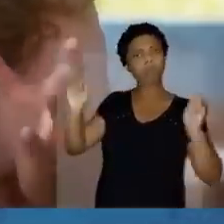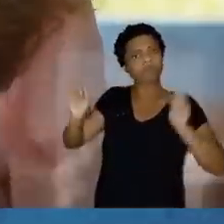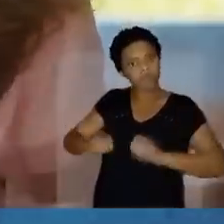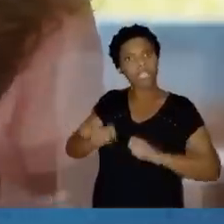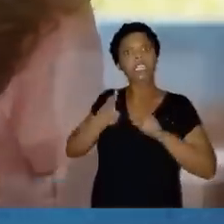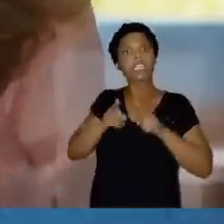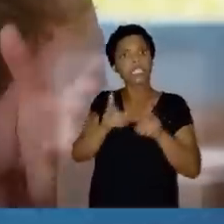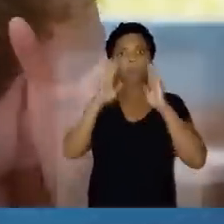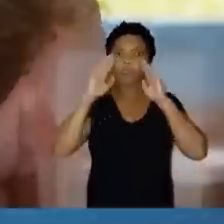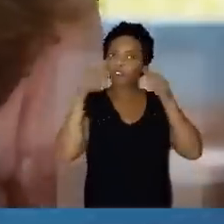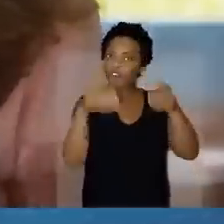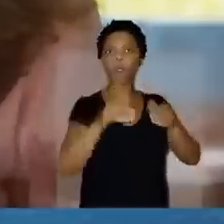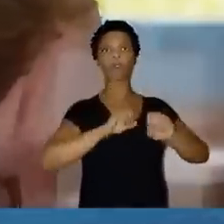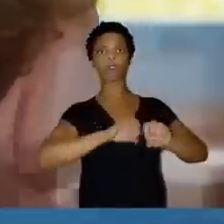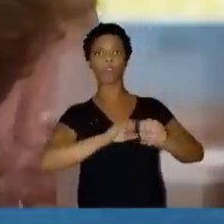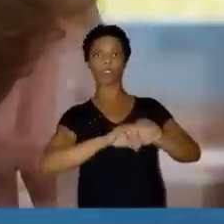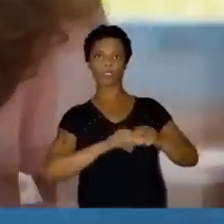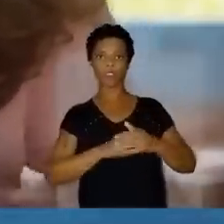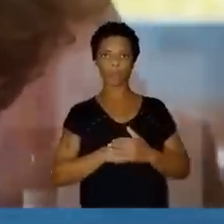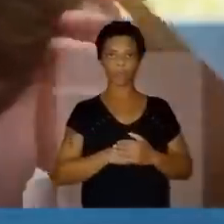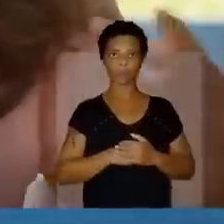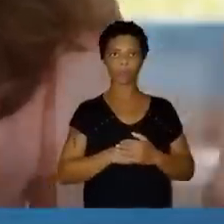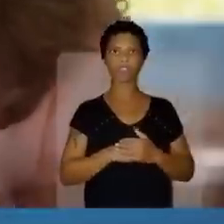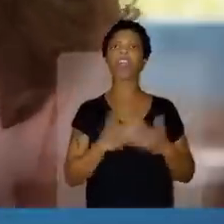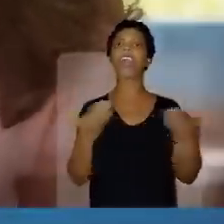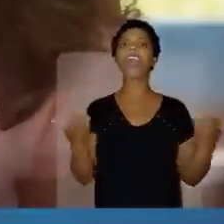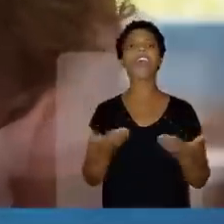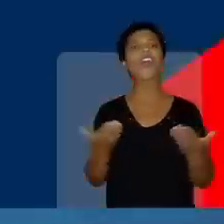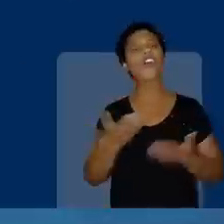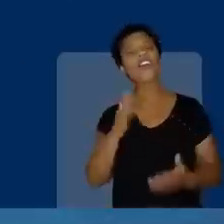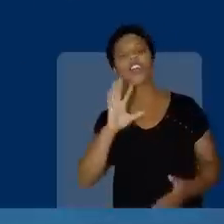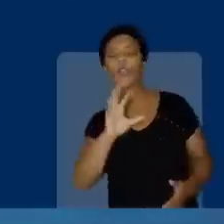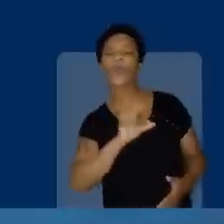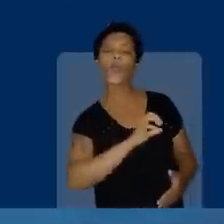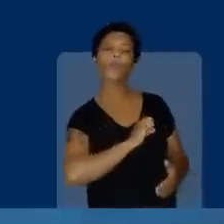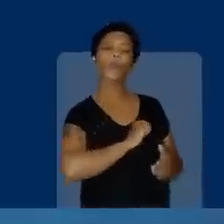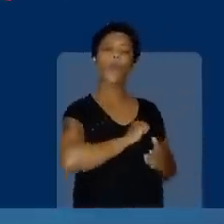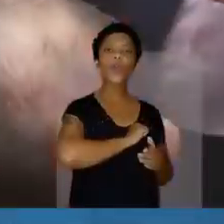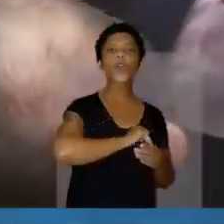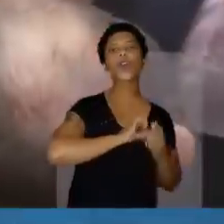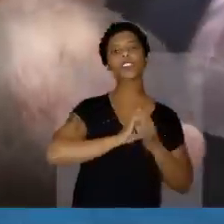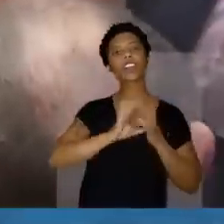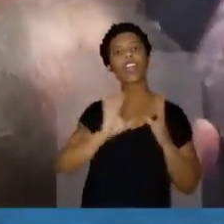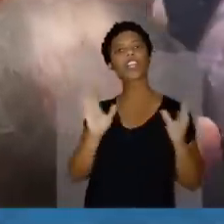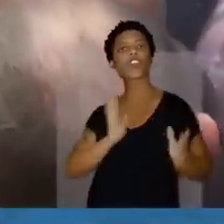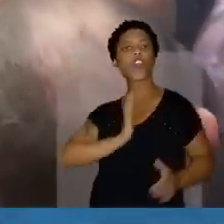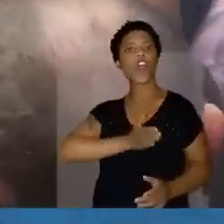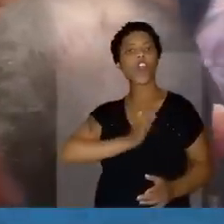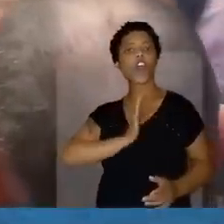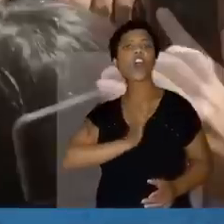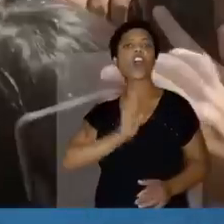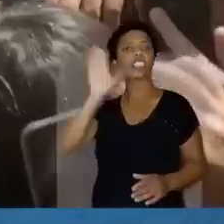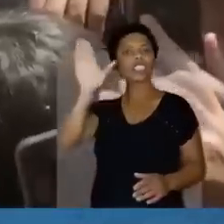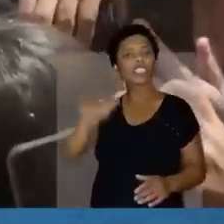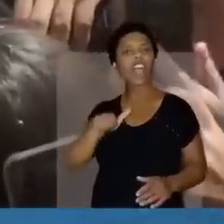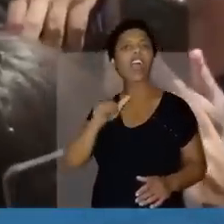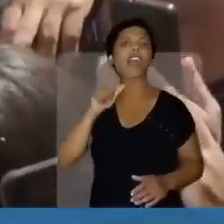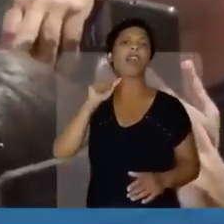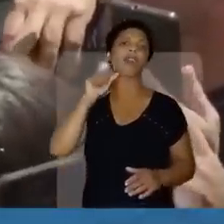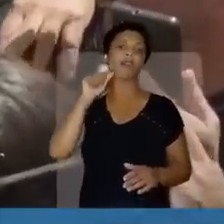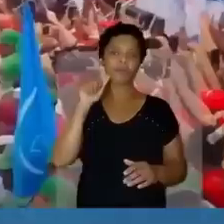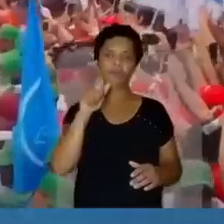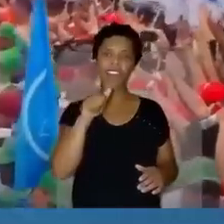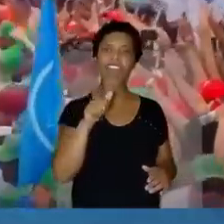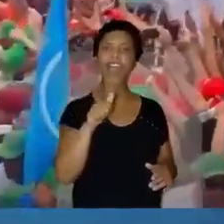o único candidato competente que sempre priorizou a educação. Agora é o amor, deixa o